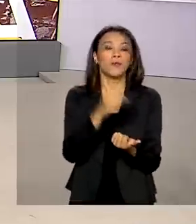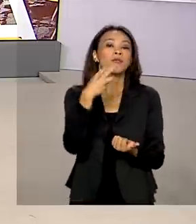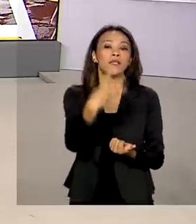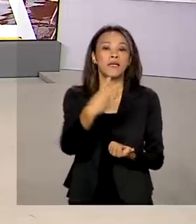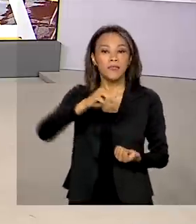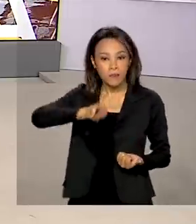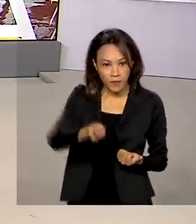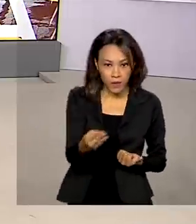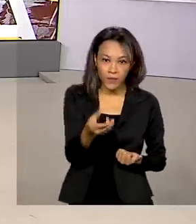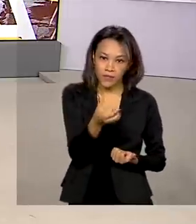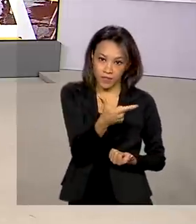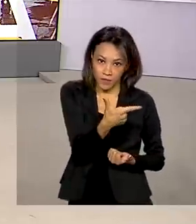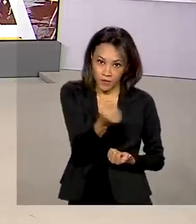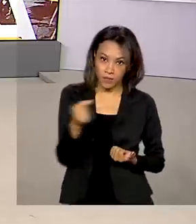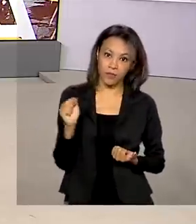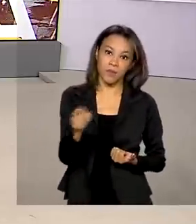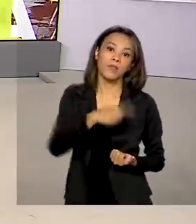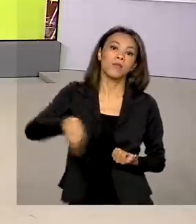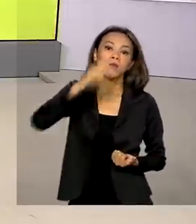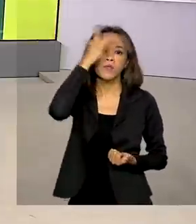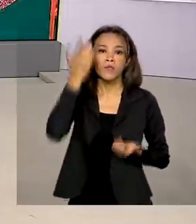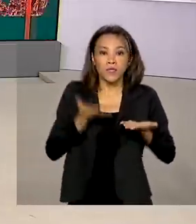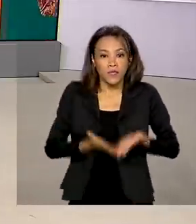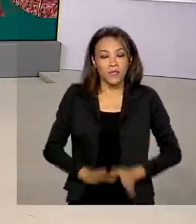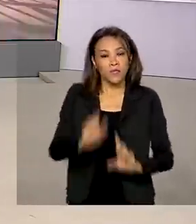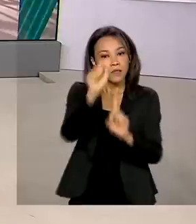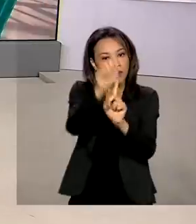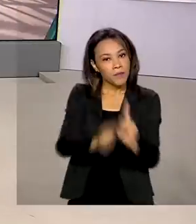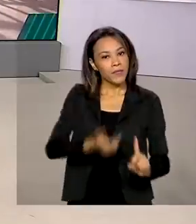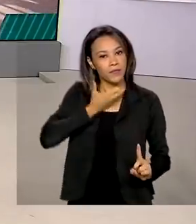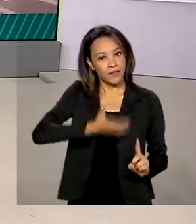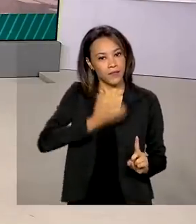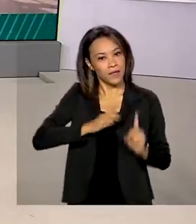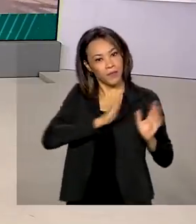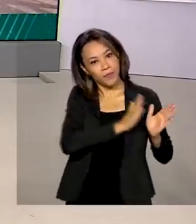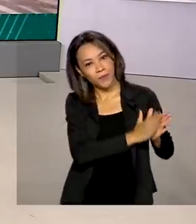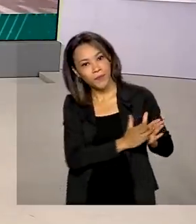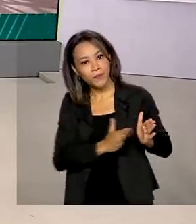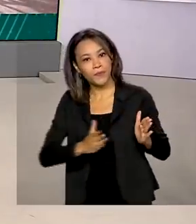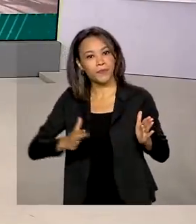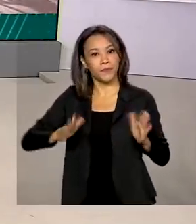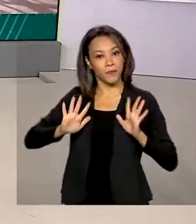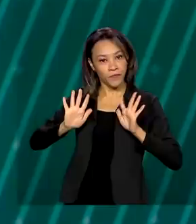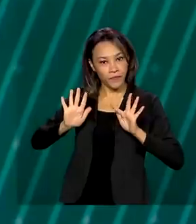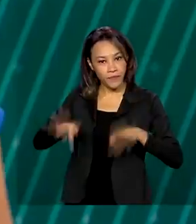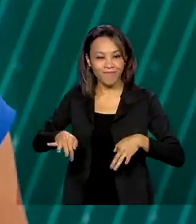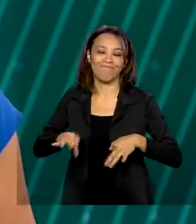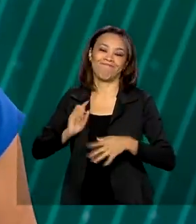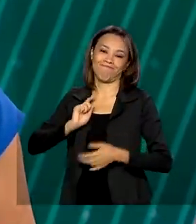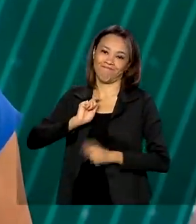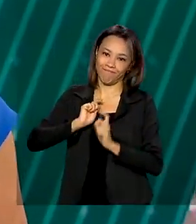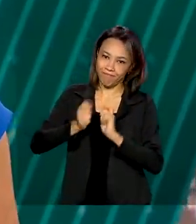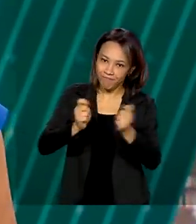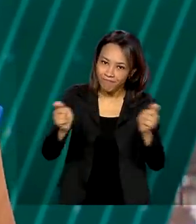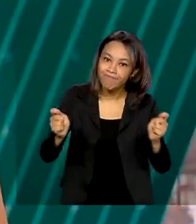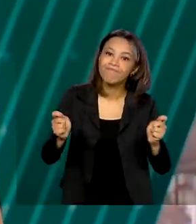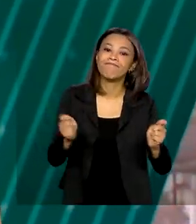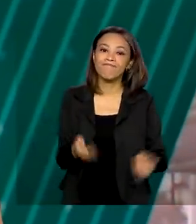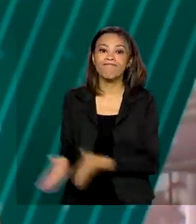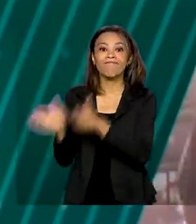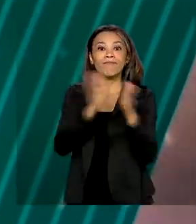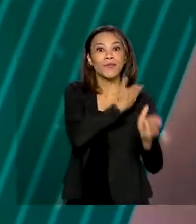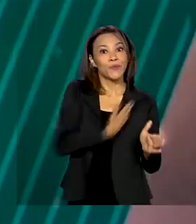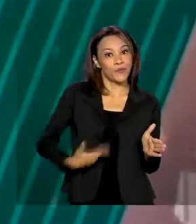,2 milhões de trabalhadores nascidos em dezembro, encerrando o ciclo de pagamentos. E o governo federal já